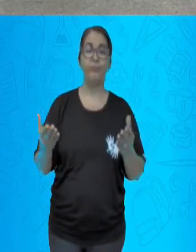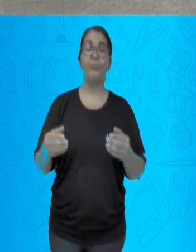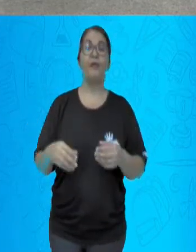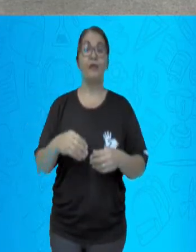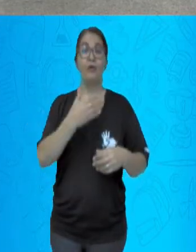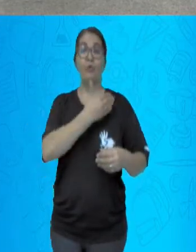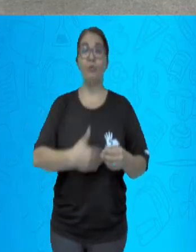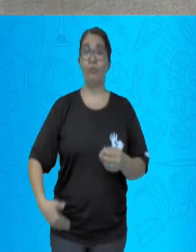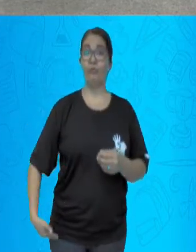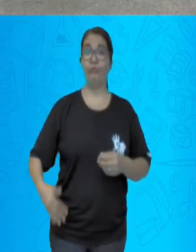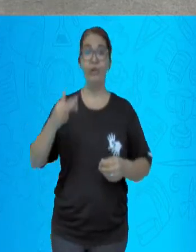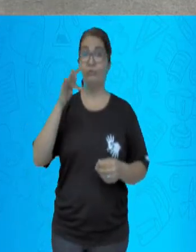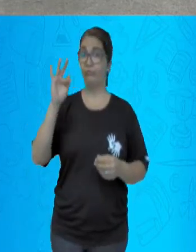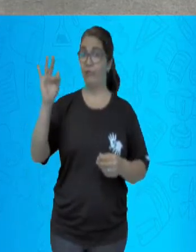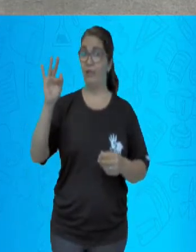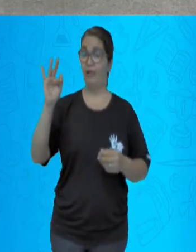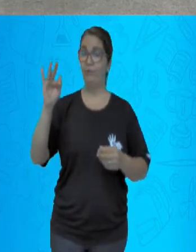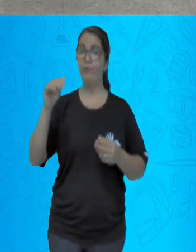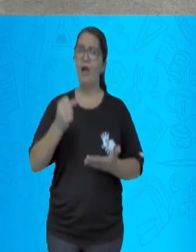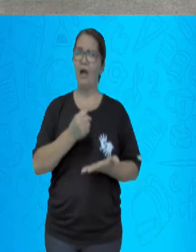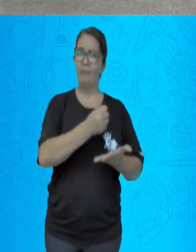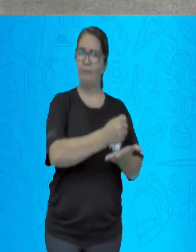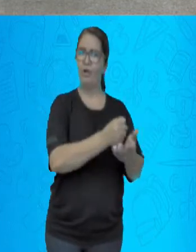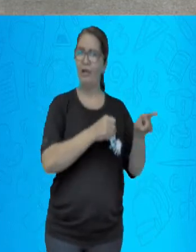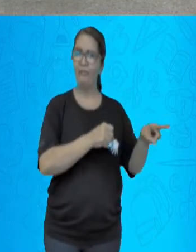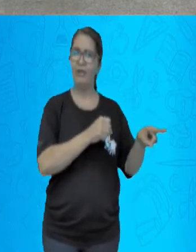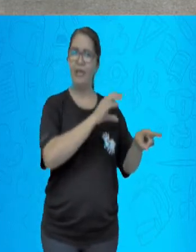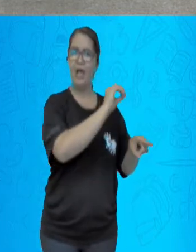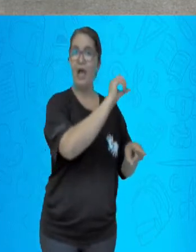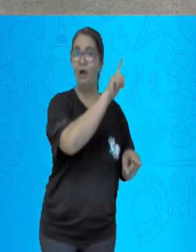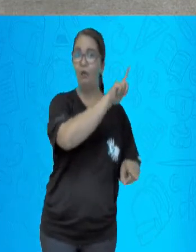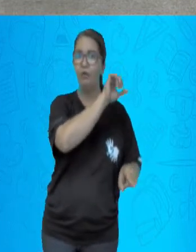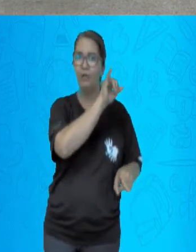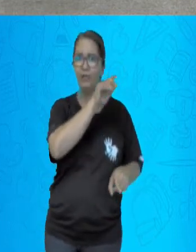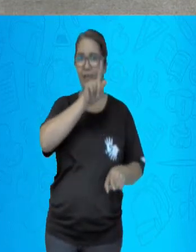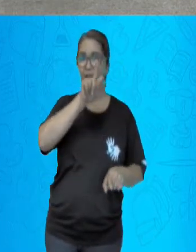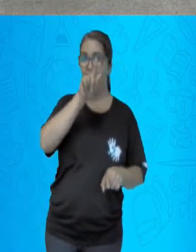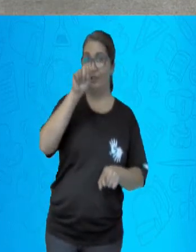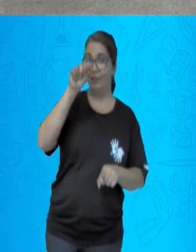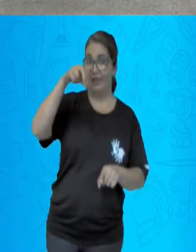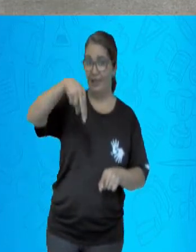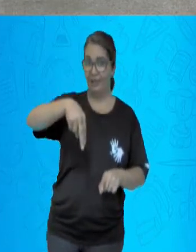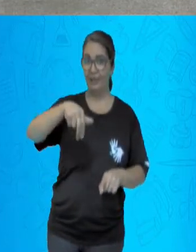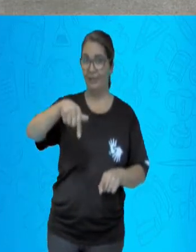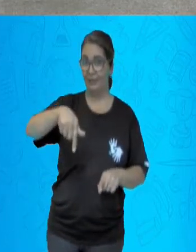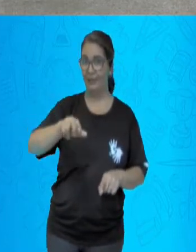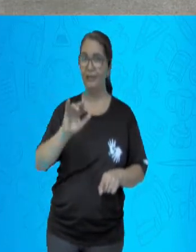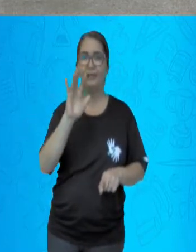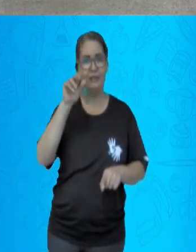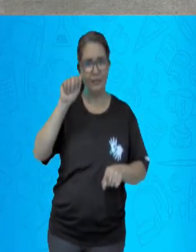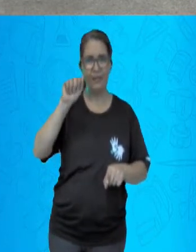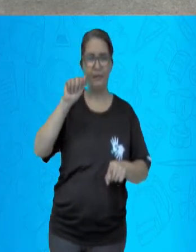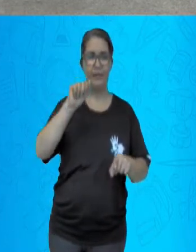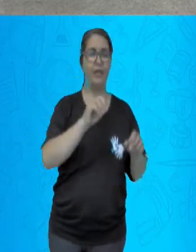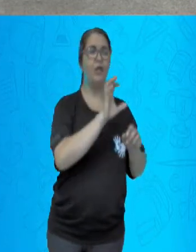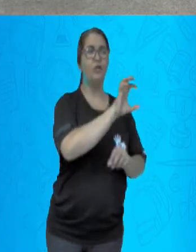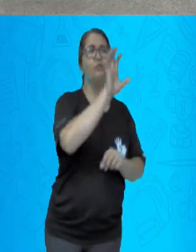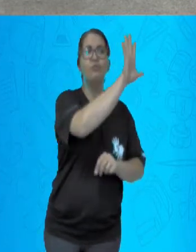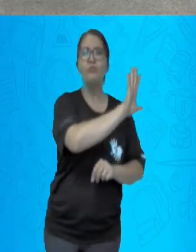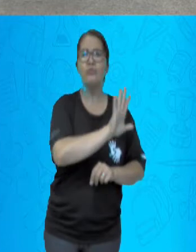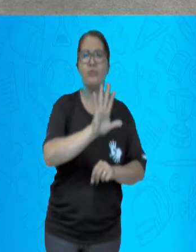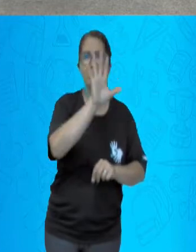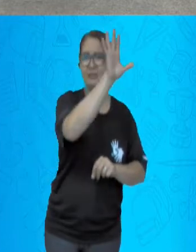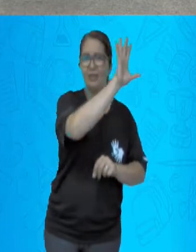governo federal apoiava a oligarquia mais forte de cada estado brasileiro. Isso acontecia para